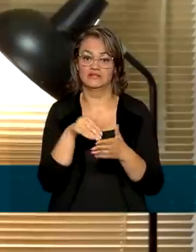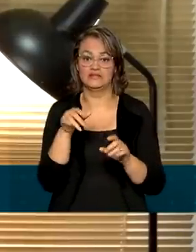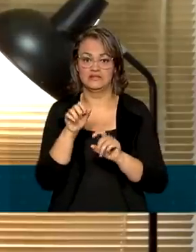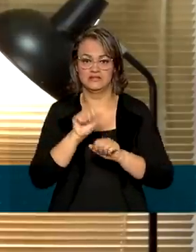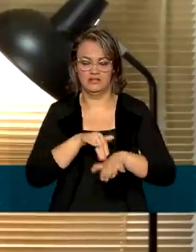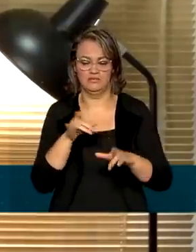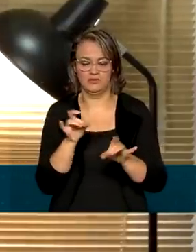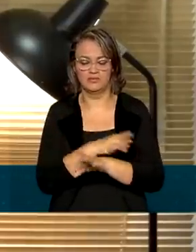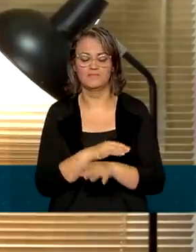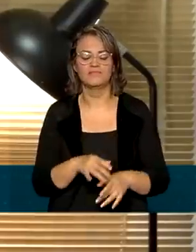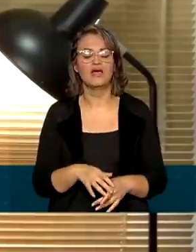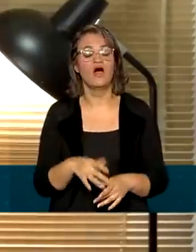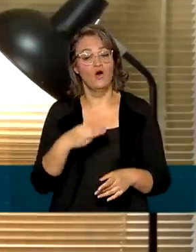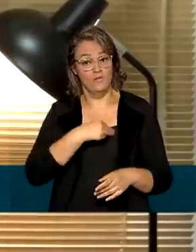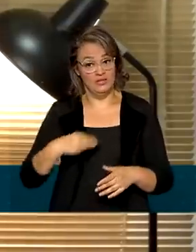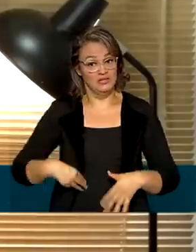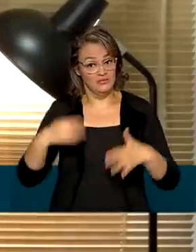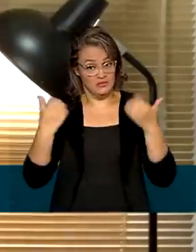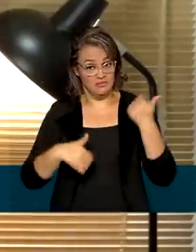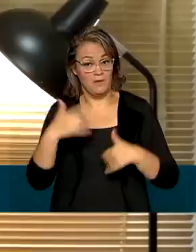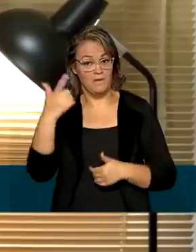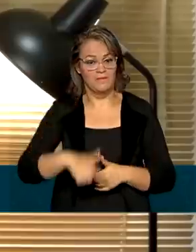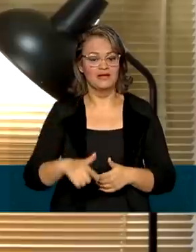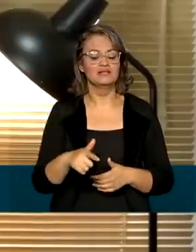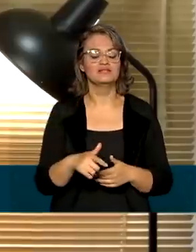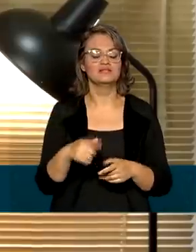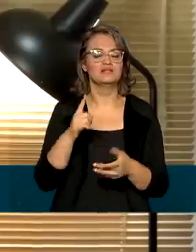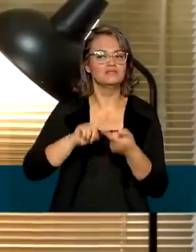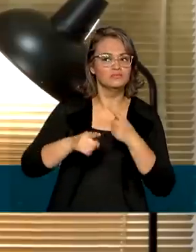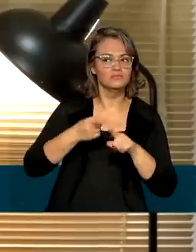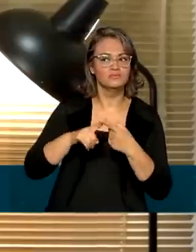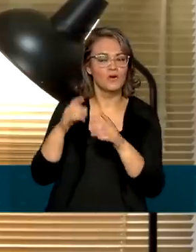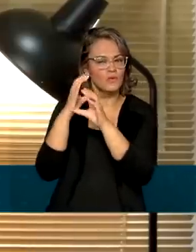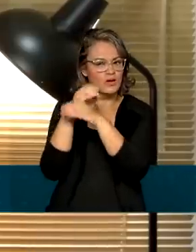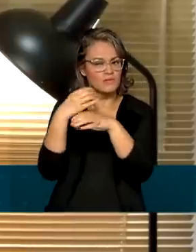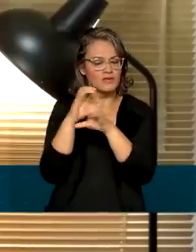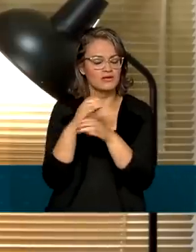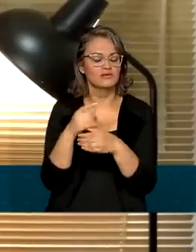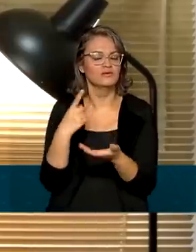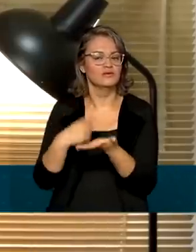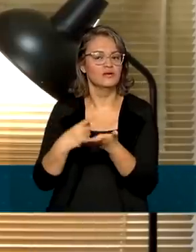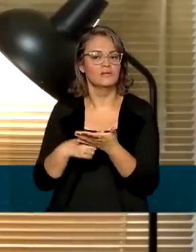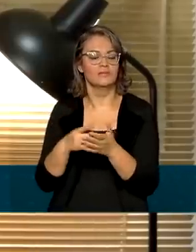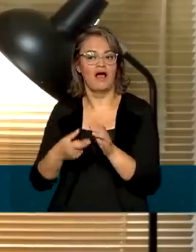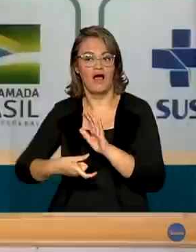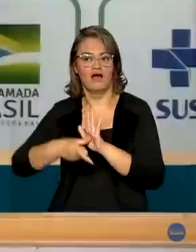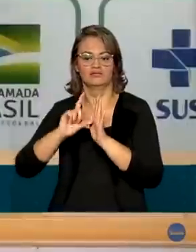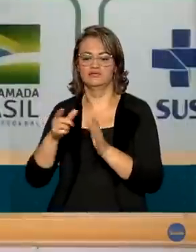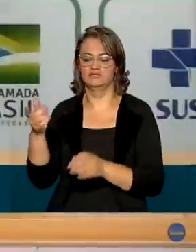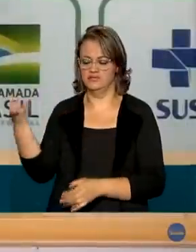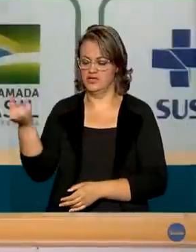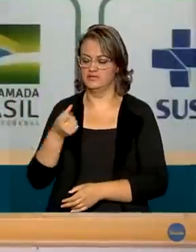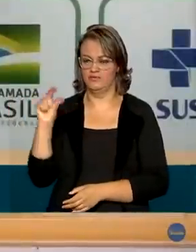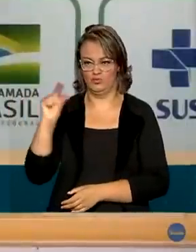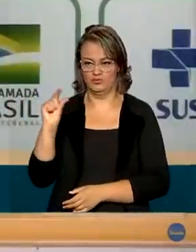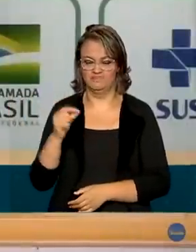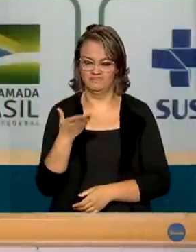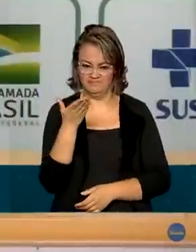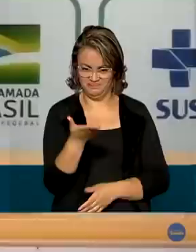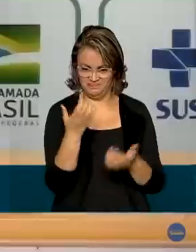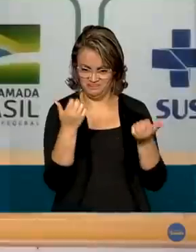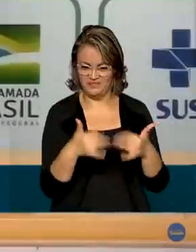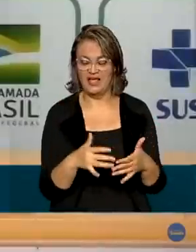ainda que a pasta continua negociando com laboratórios a antecipação de doses. Nós fizemos um